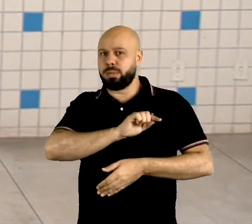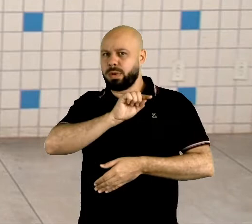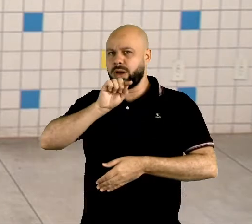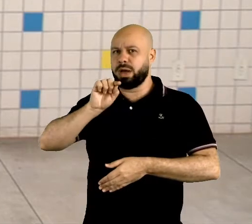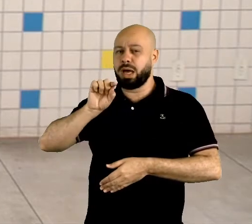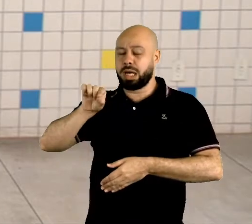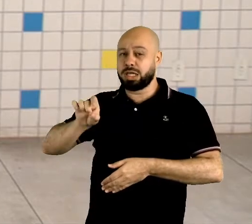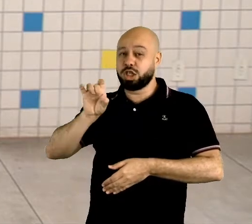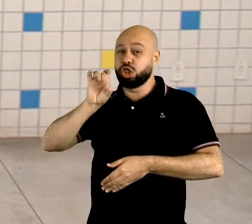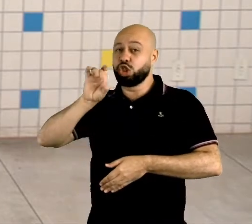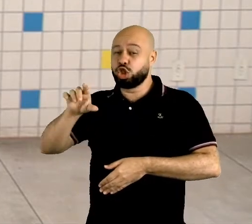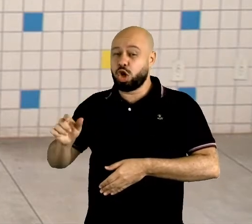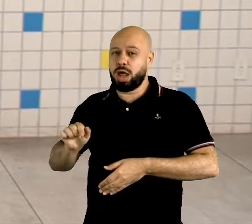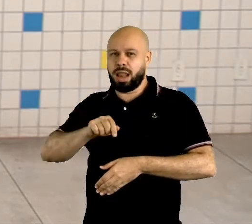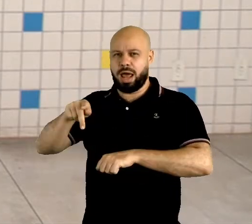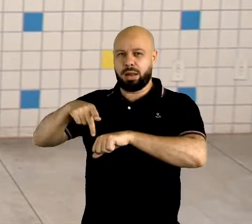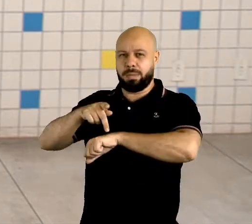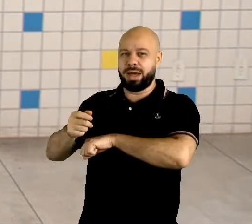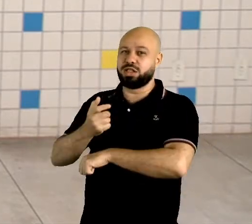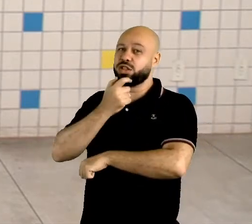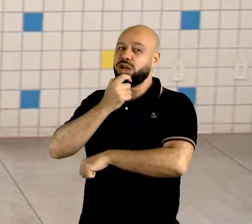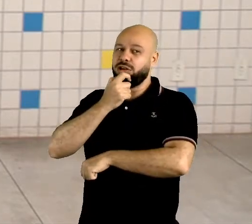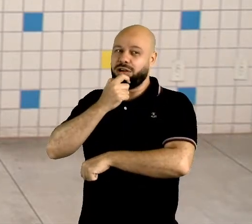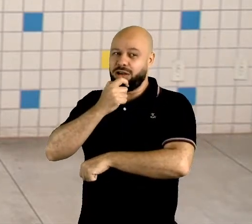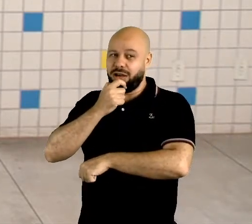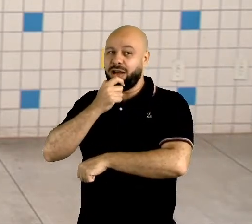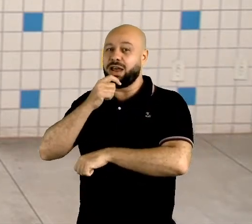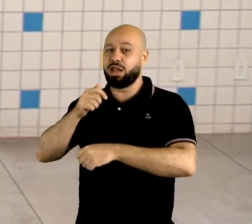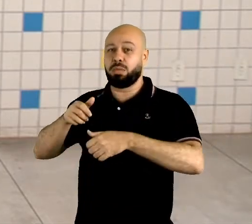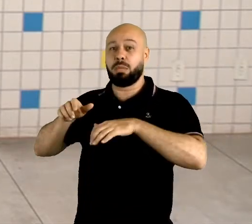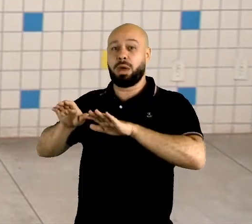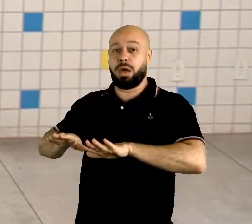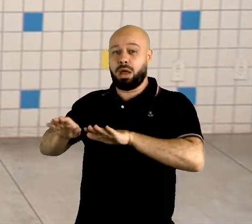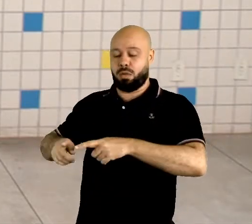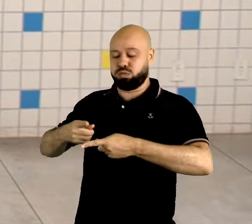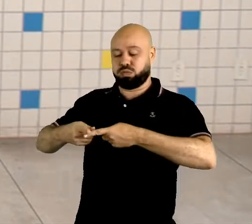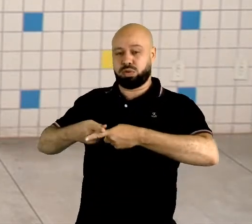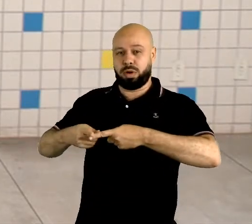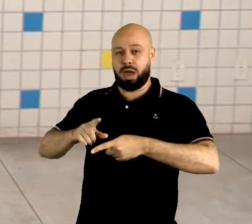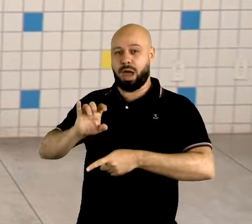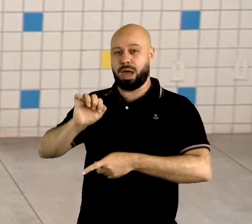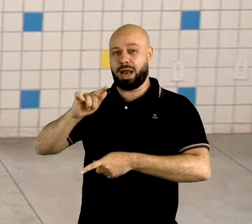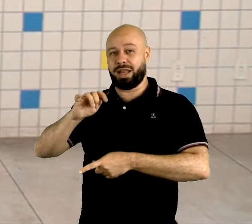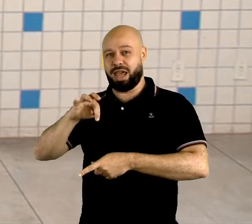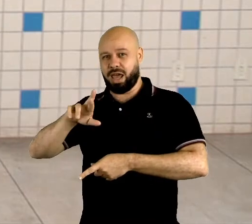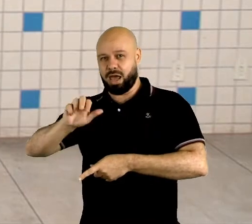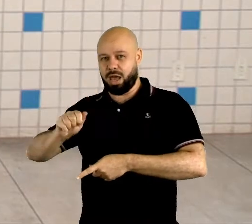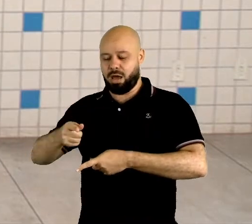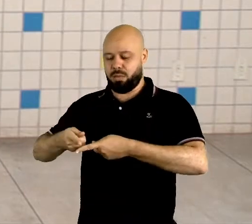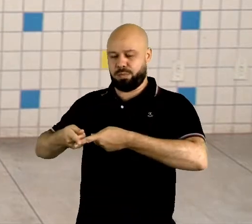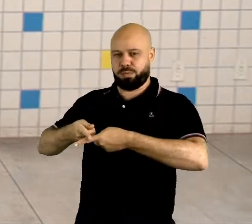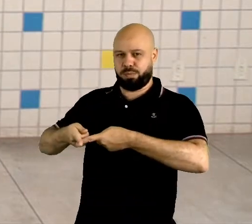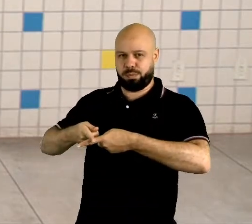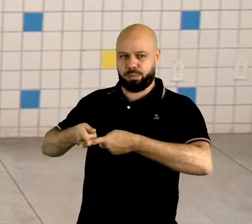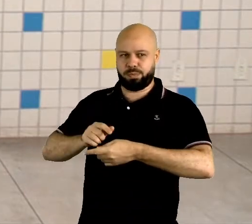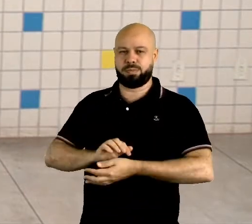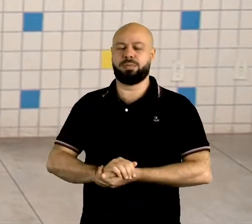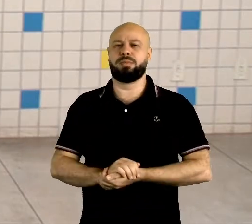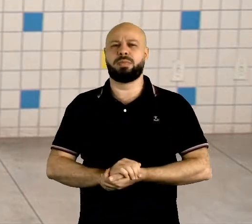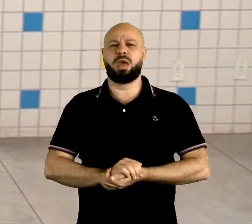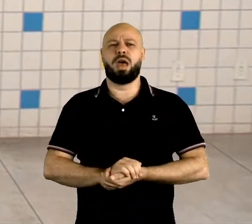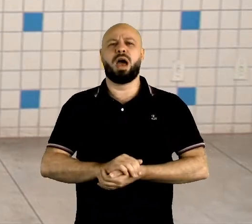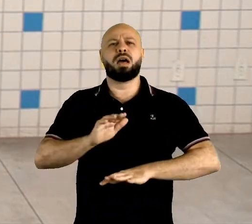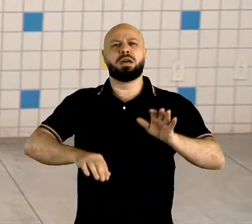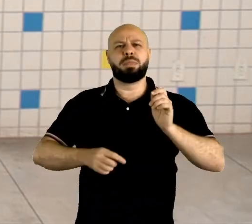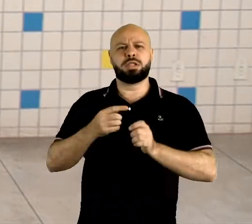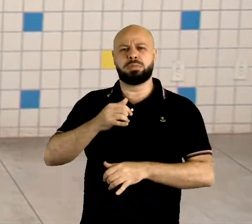na Inglaterra. Até porque o inglês britânico, no caso que muitas pessoas se referem ao inglês